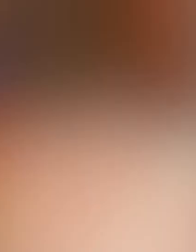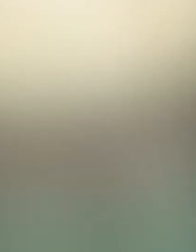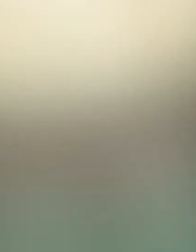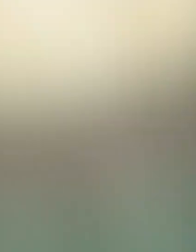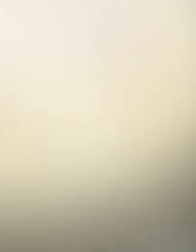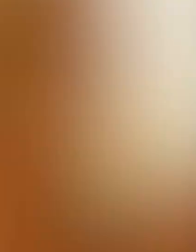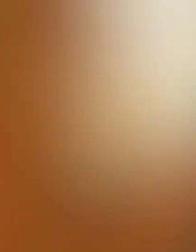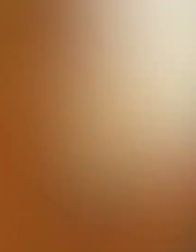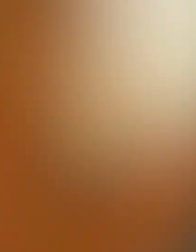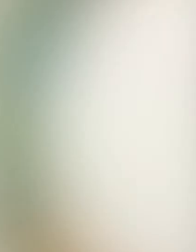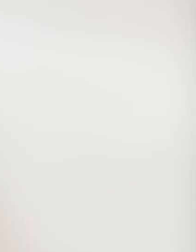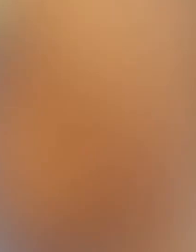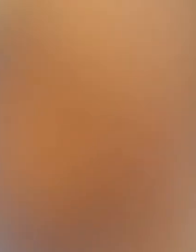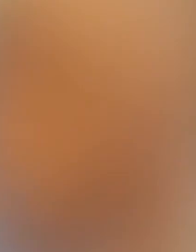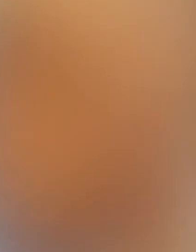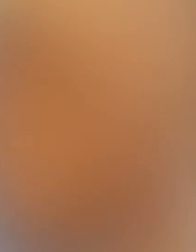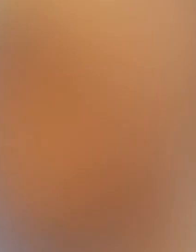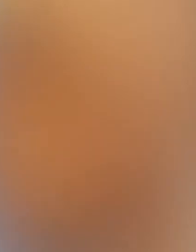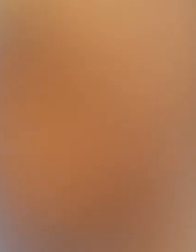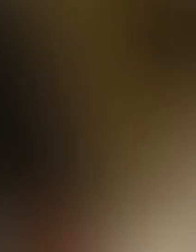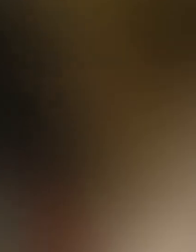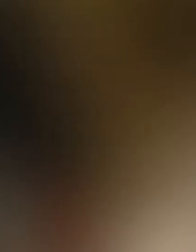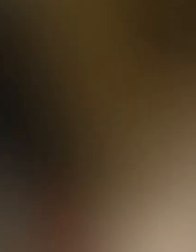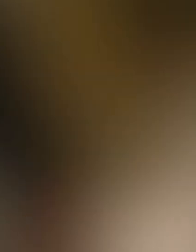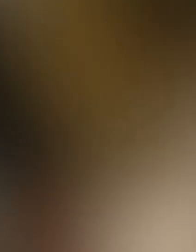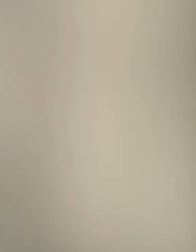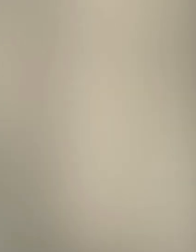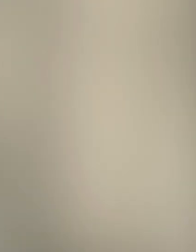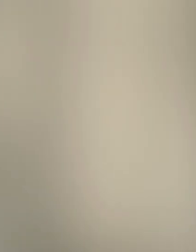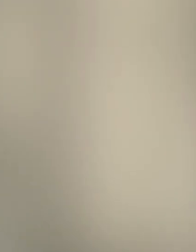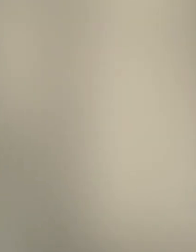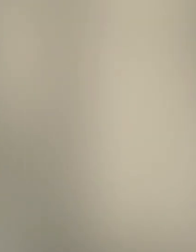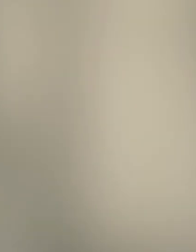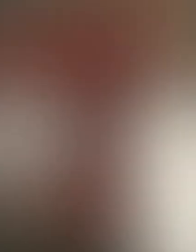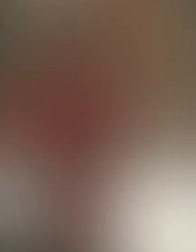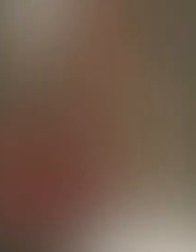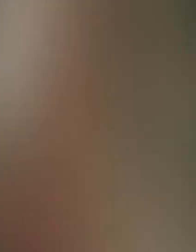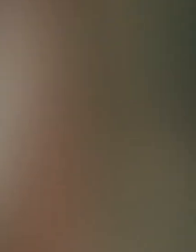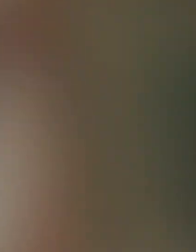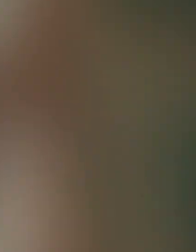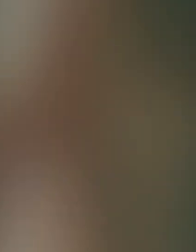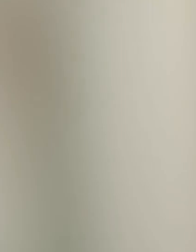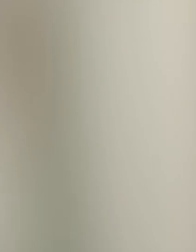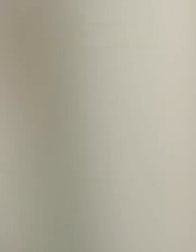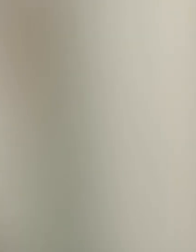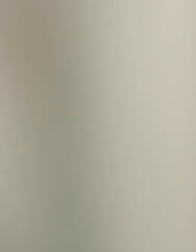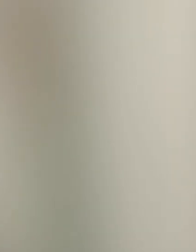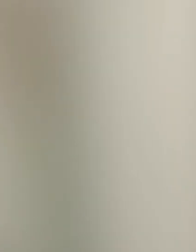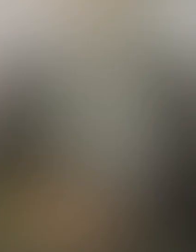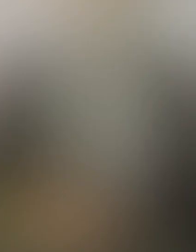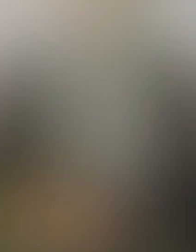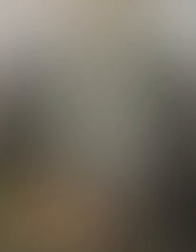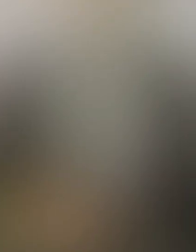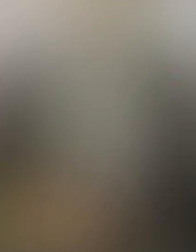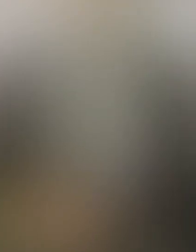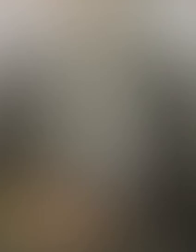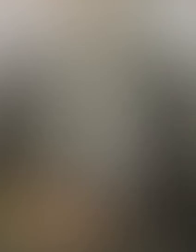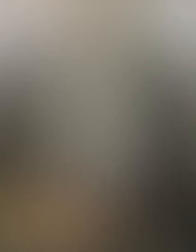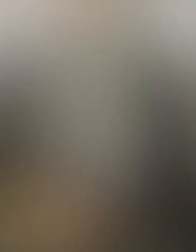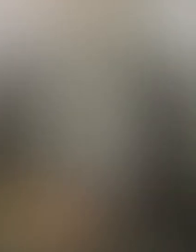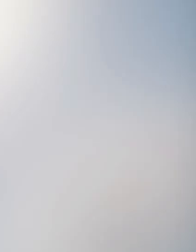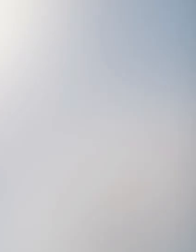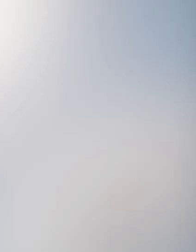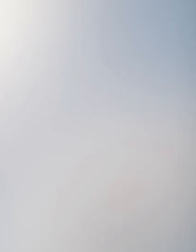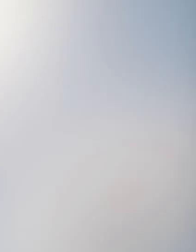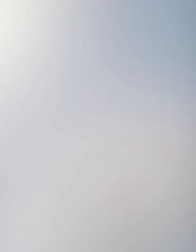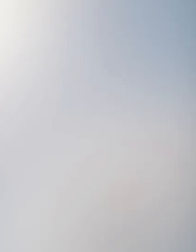descrever direito. Deu saudade de encontrar o Brasil. Ele está e sempre esteve aqui, pronto para superar desafios e te acolher.